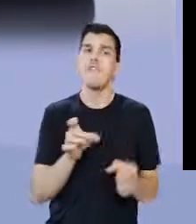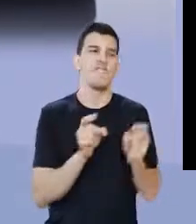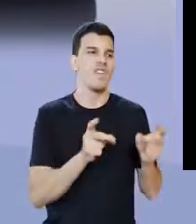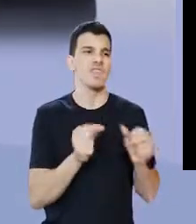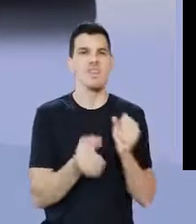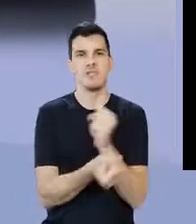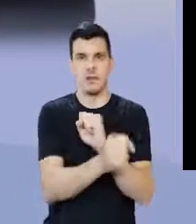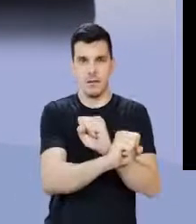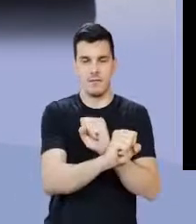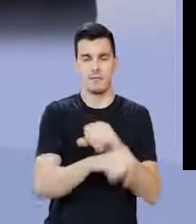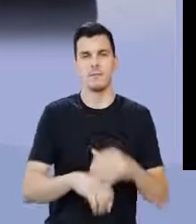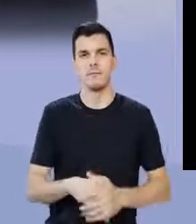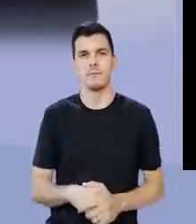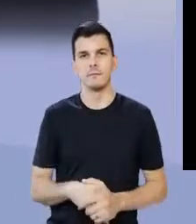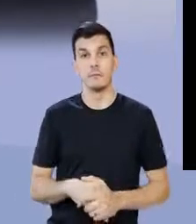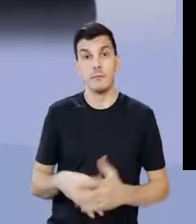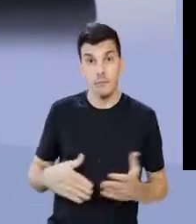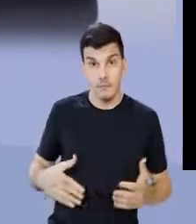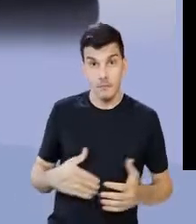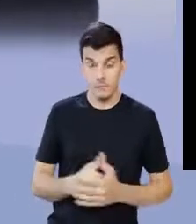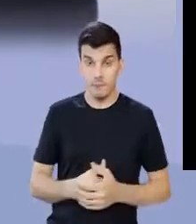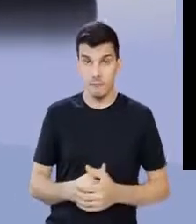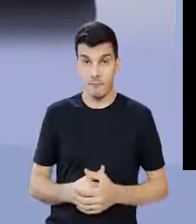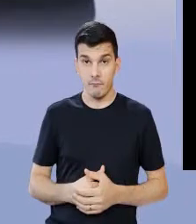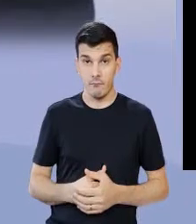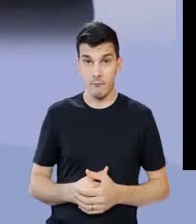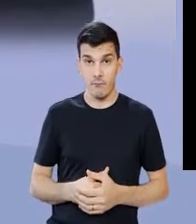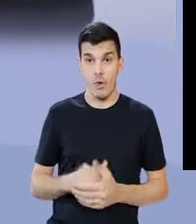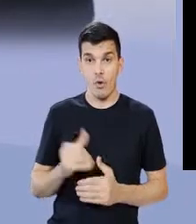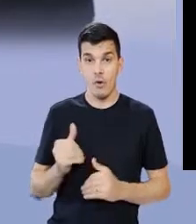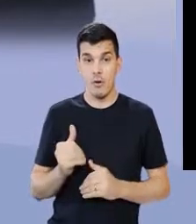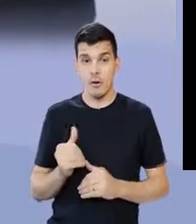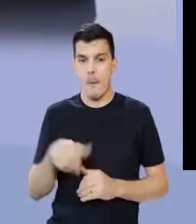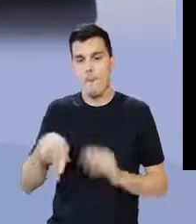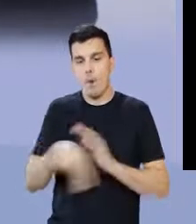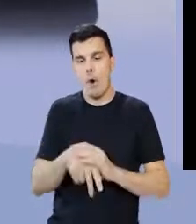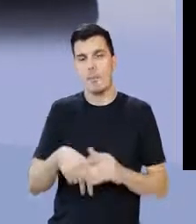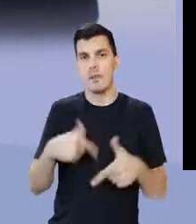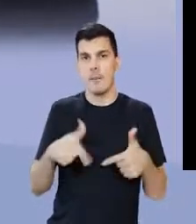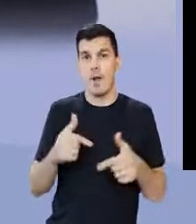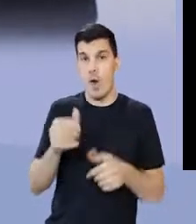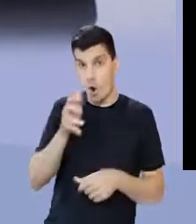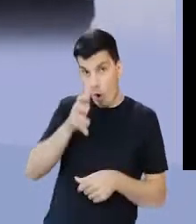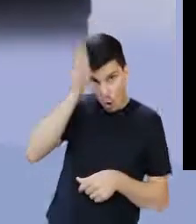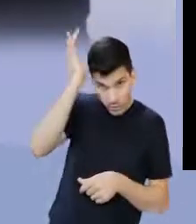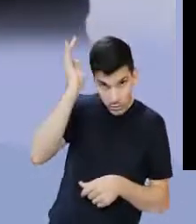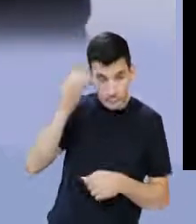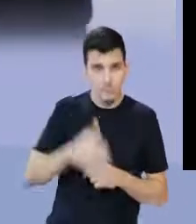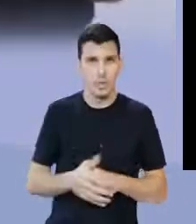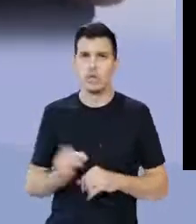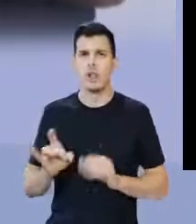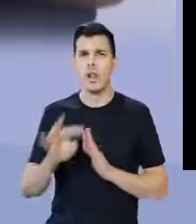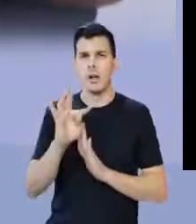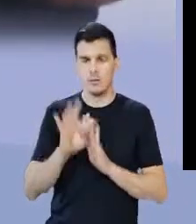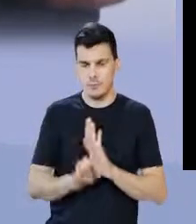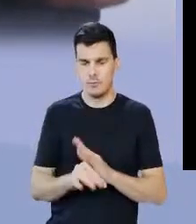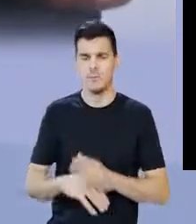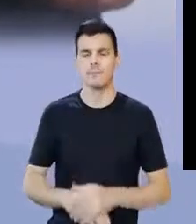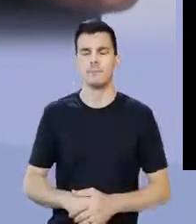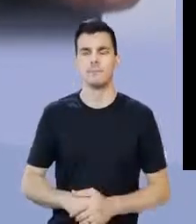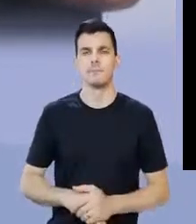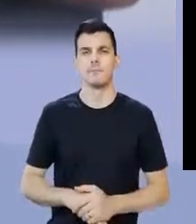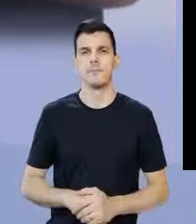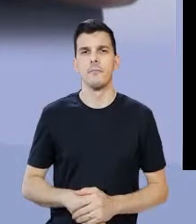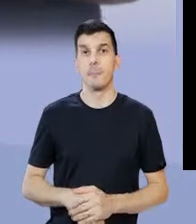vendê-lo como escravo do outro lado do tiro, isto é, fora o território de Roma, isso aí é só, texto